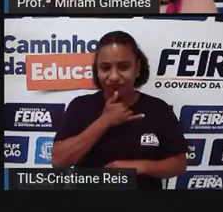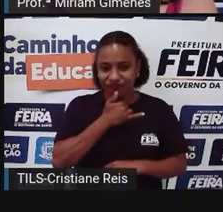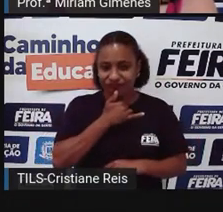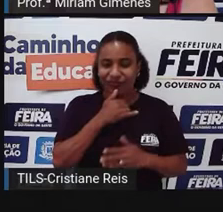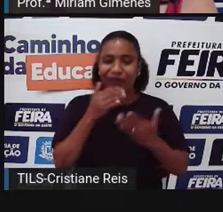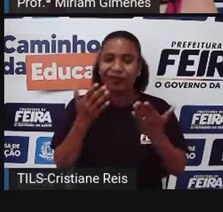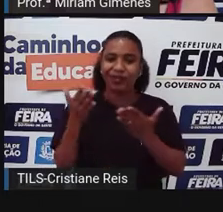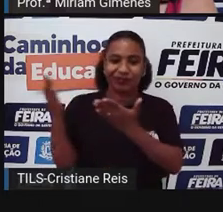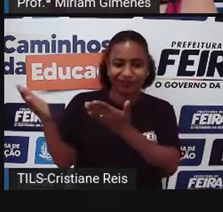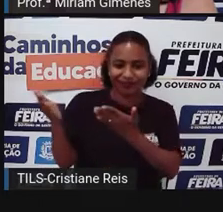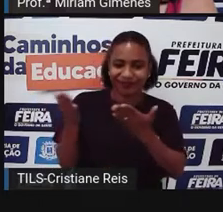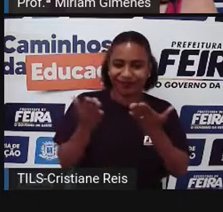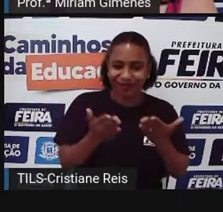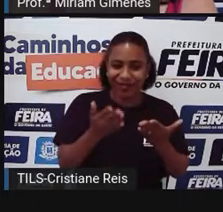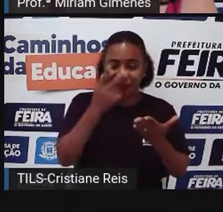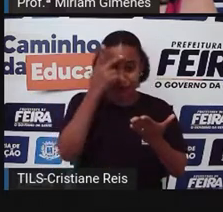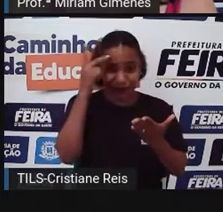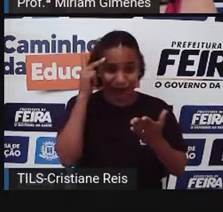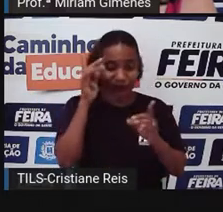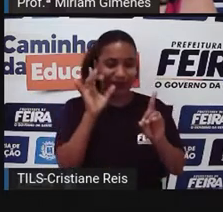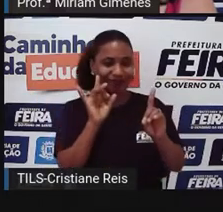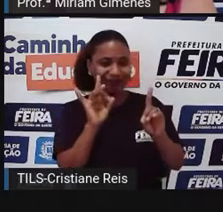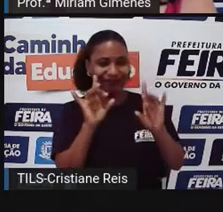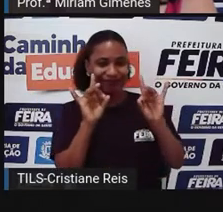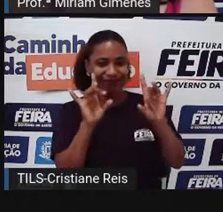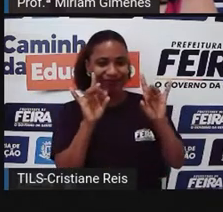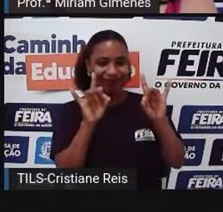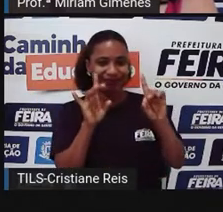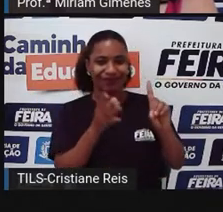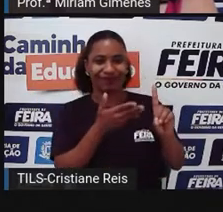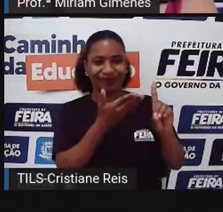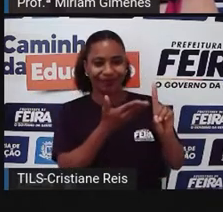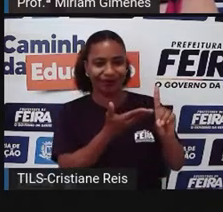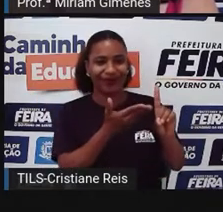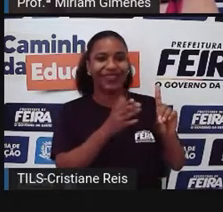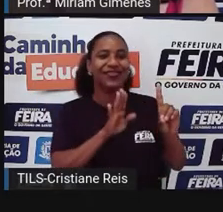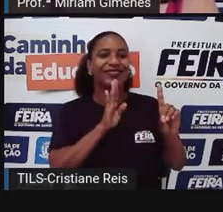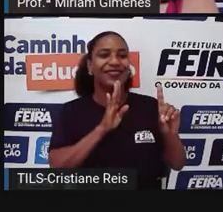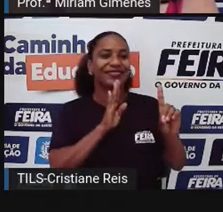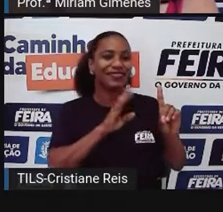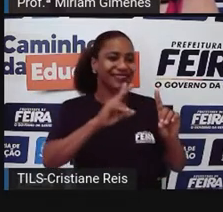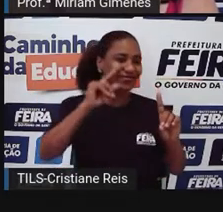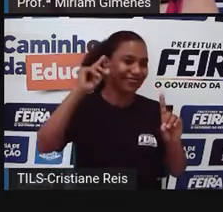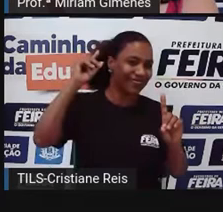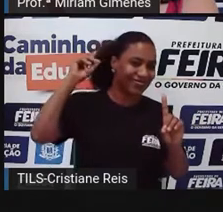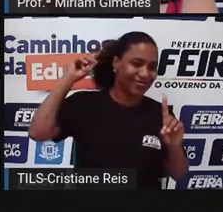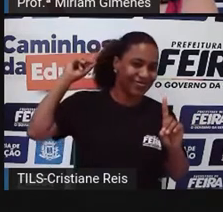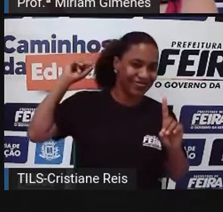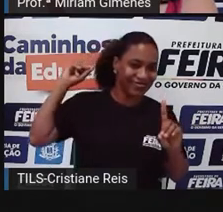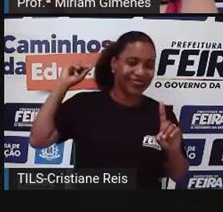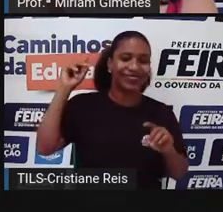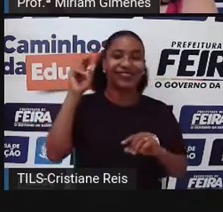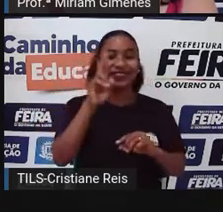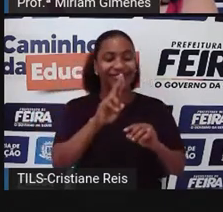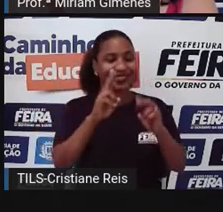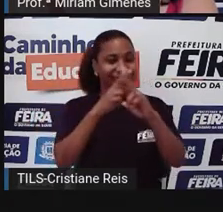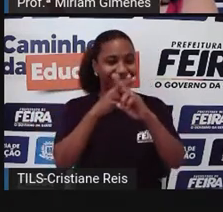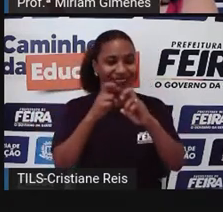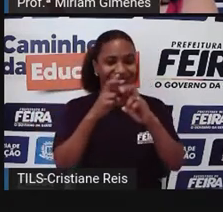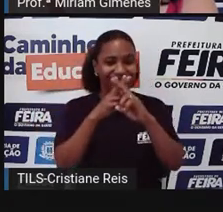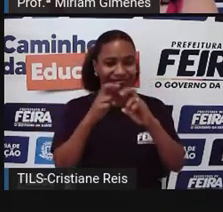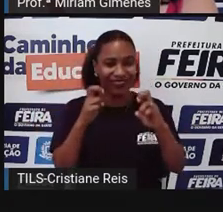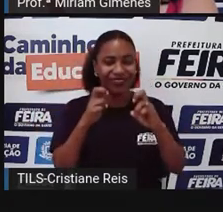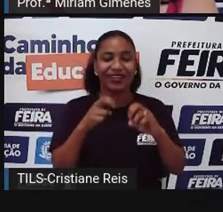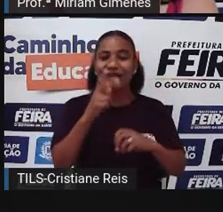esse tema delicado, eu convidei uma pessoa que eu já conhecia desde a minha época da universidade, né?